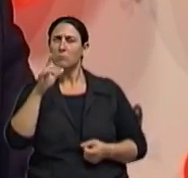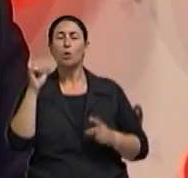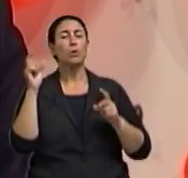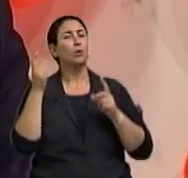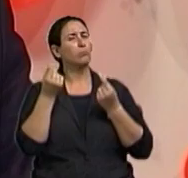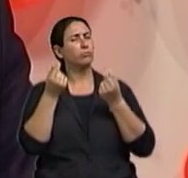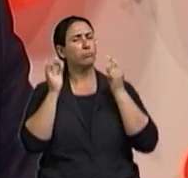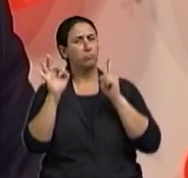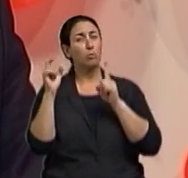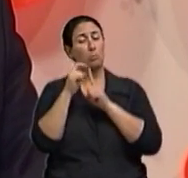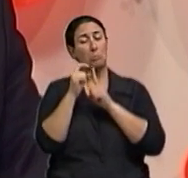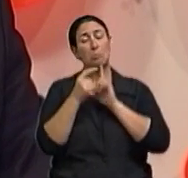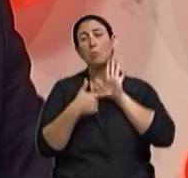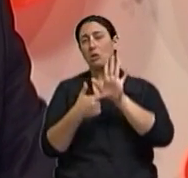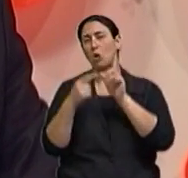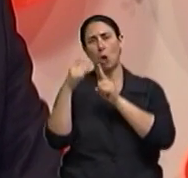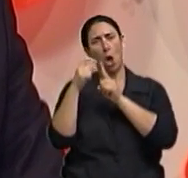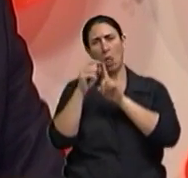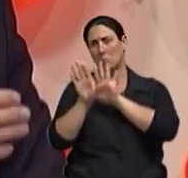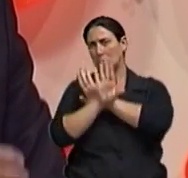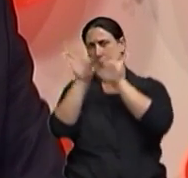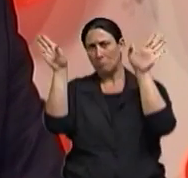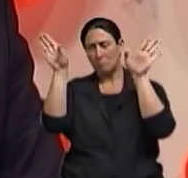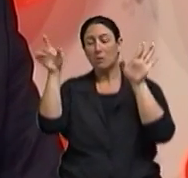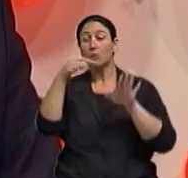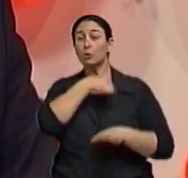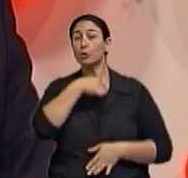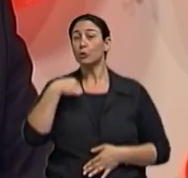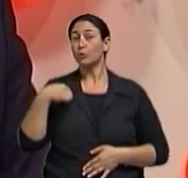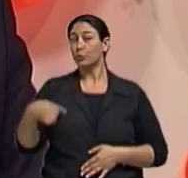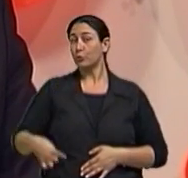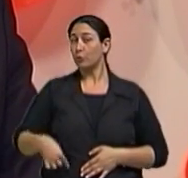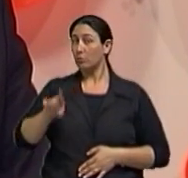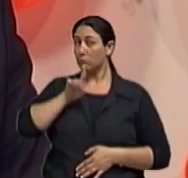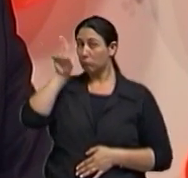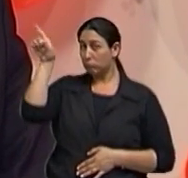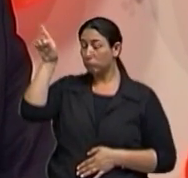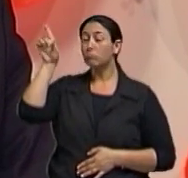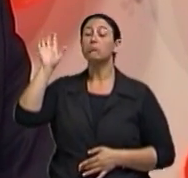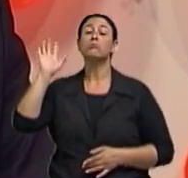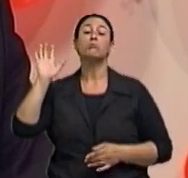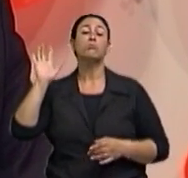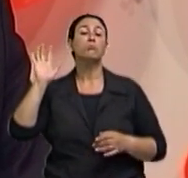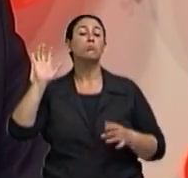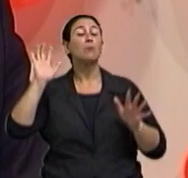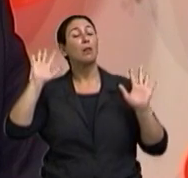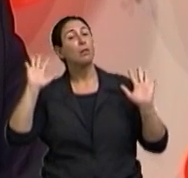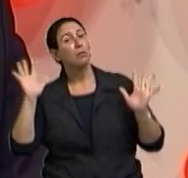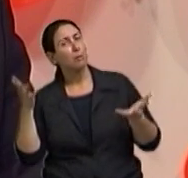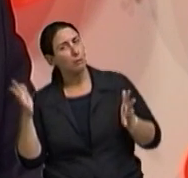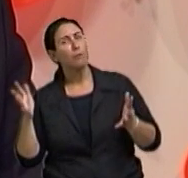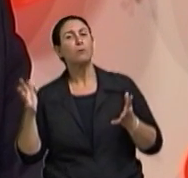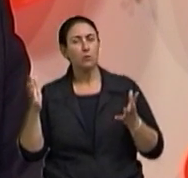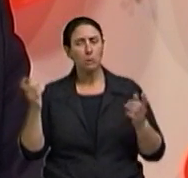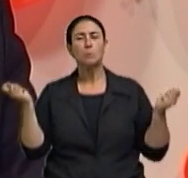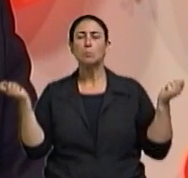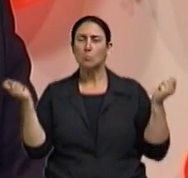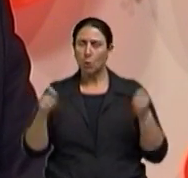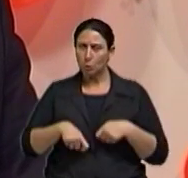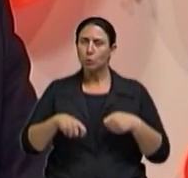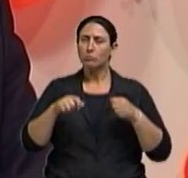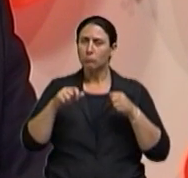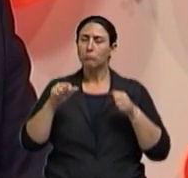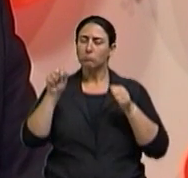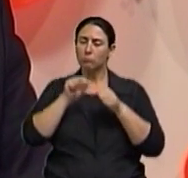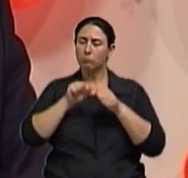o que os estudos revelam. A China, com essa tendência de crescimento, provavelmente deve assumir um papel preponderante